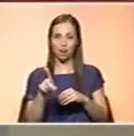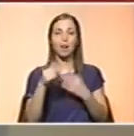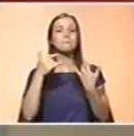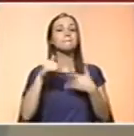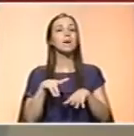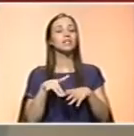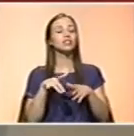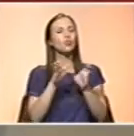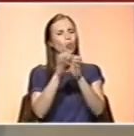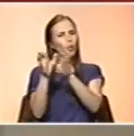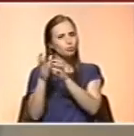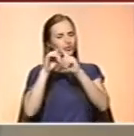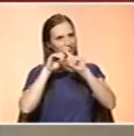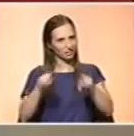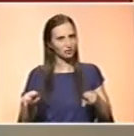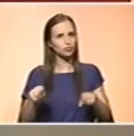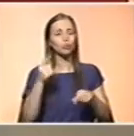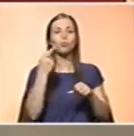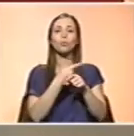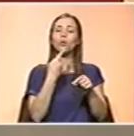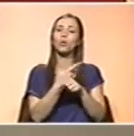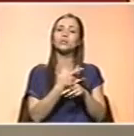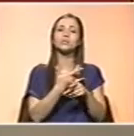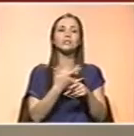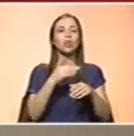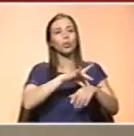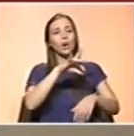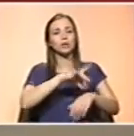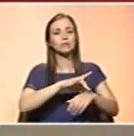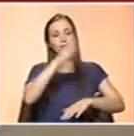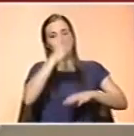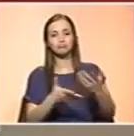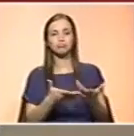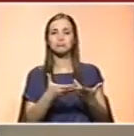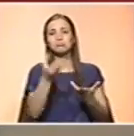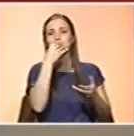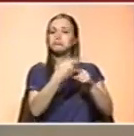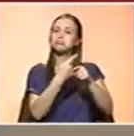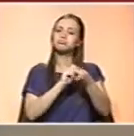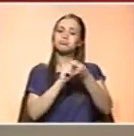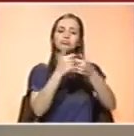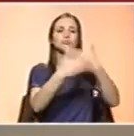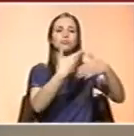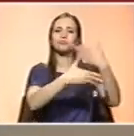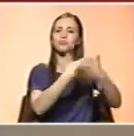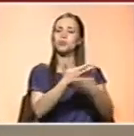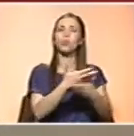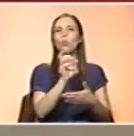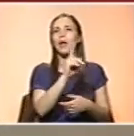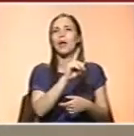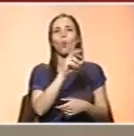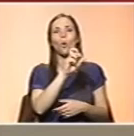grupos diferentes. Uma coisa é a situação em intercorrência aguda, em que a dieta compensa perfeitamente, não há pelo facto de estar 8 ou 10 dias,